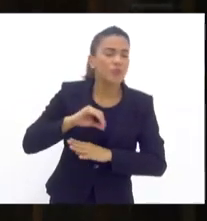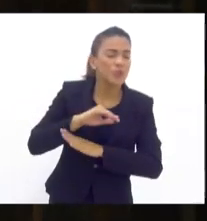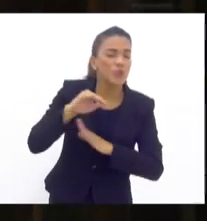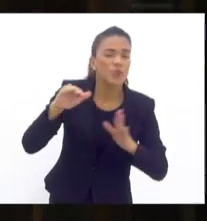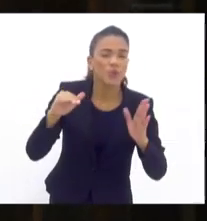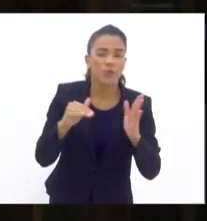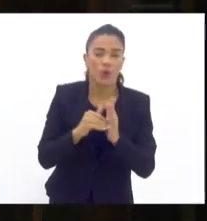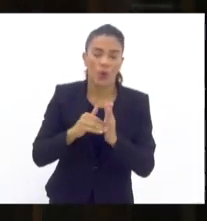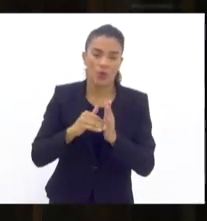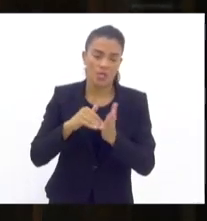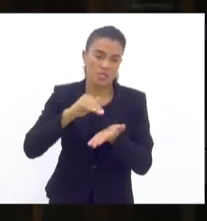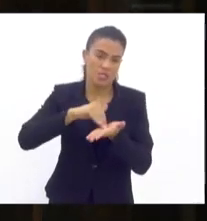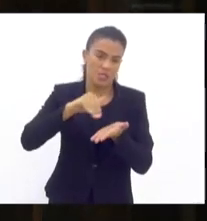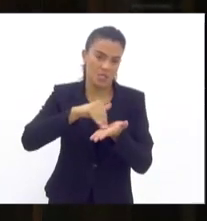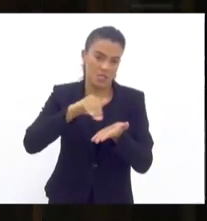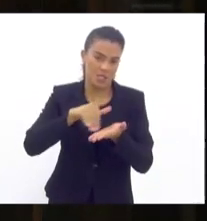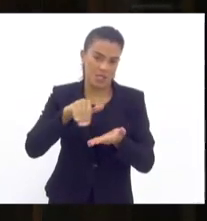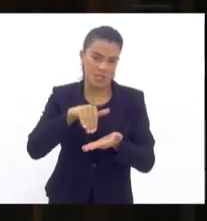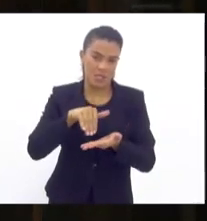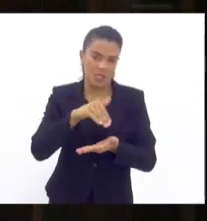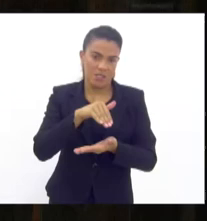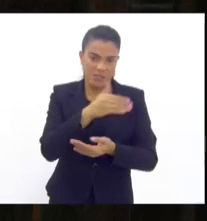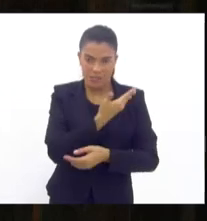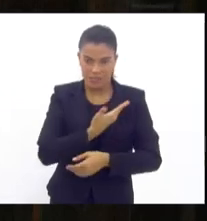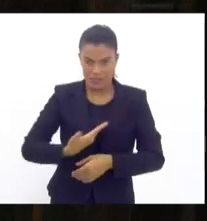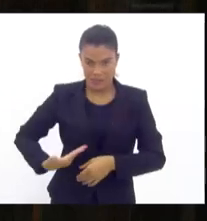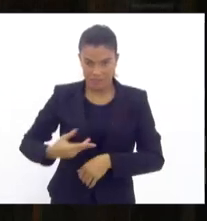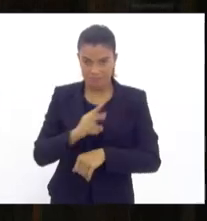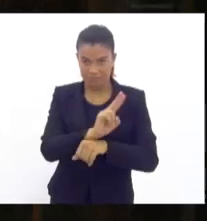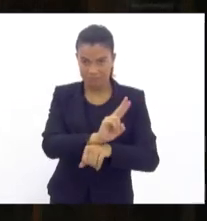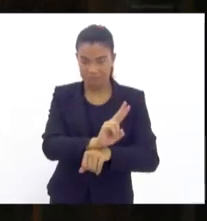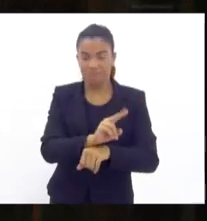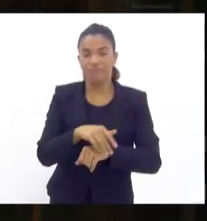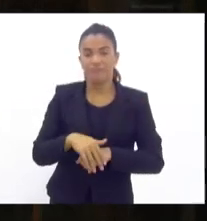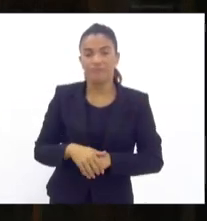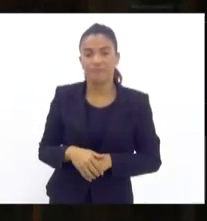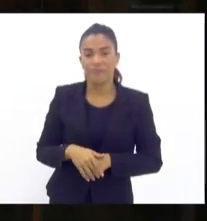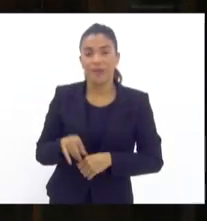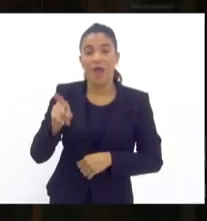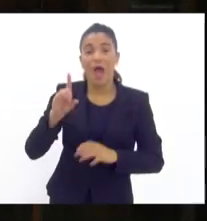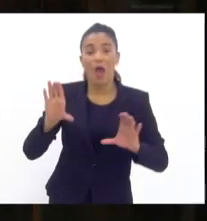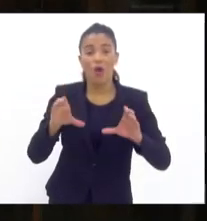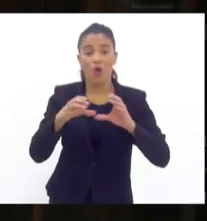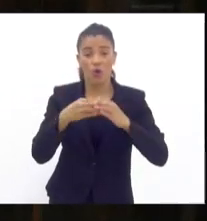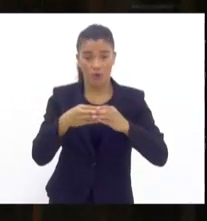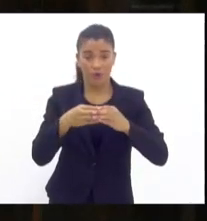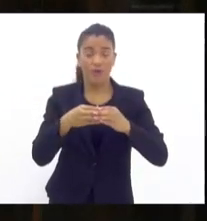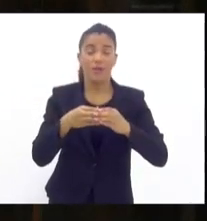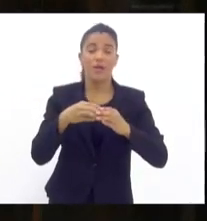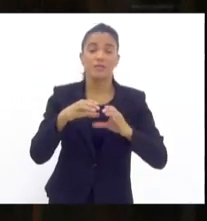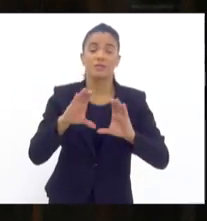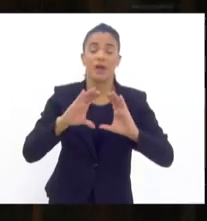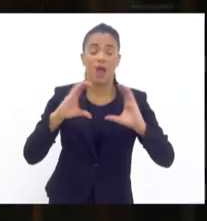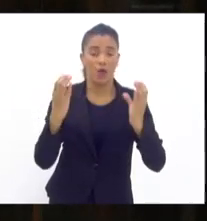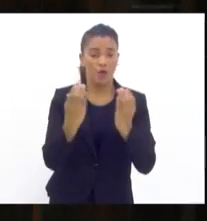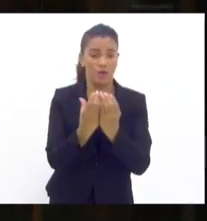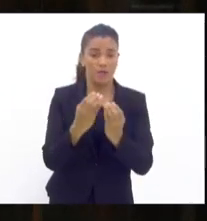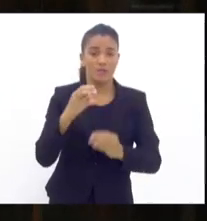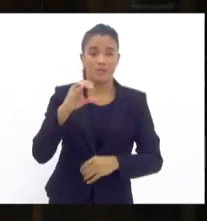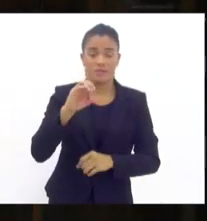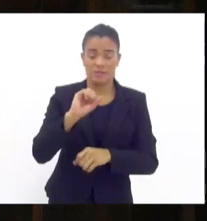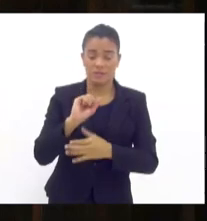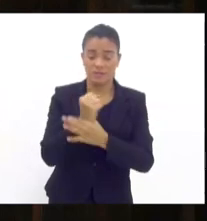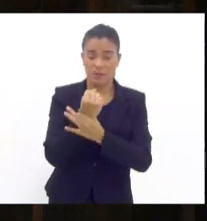segurança pública e foi organizada a Conferência Nacional de Segurança Pública em Brasília, em que